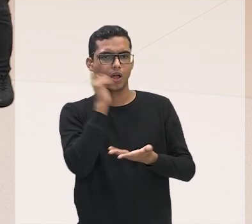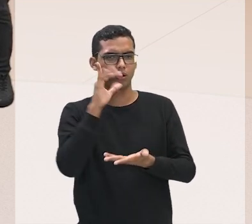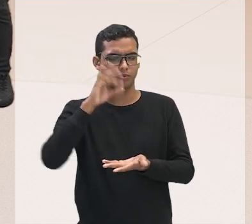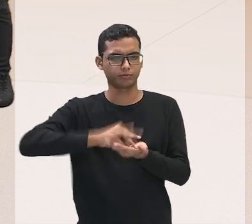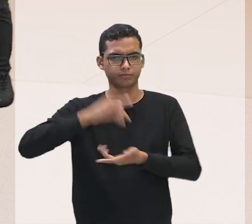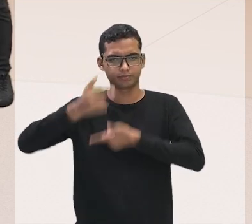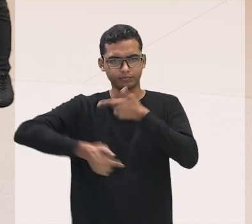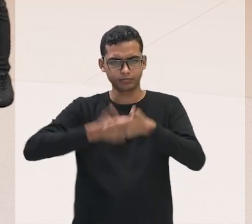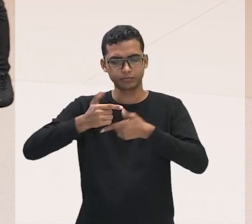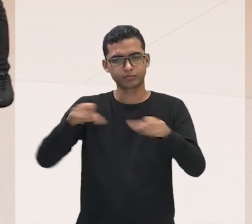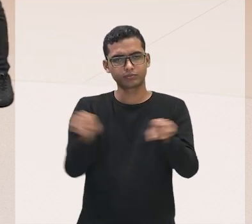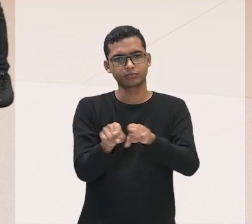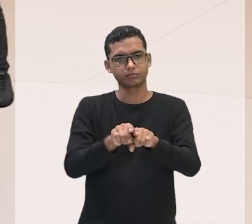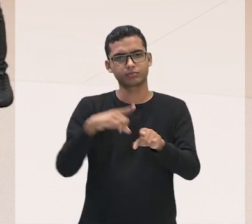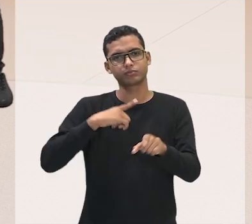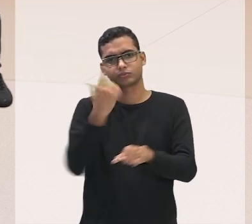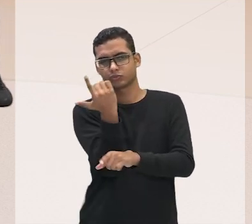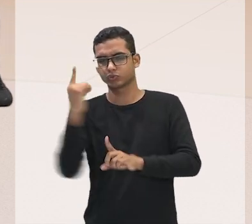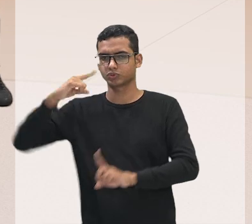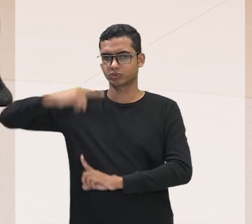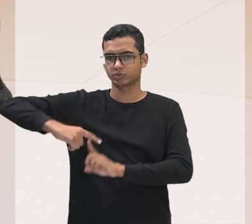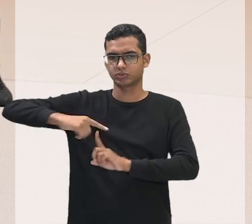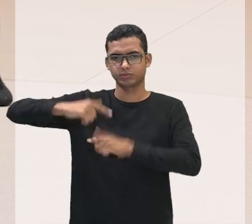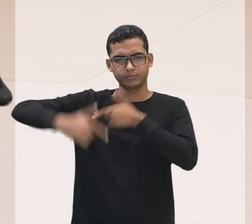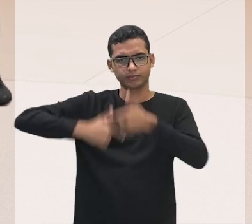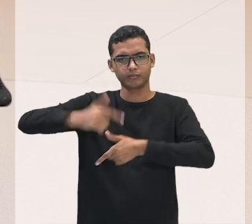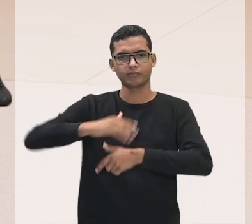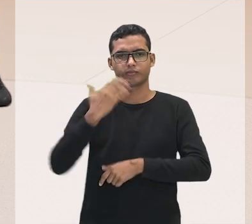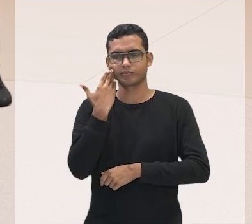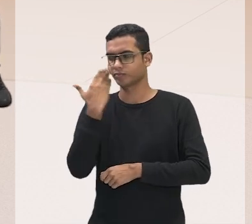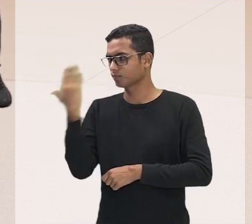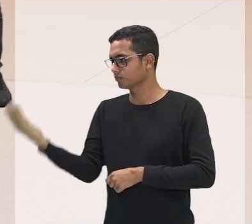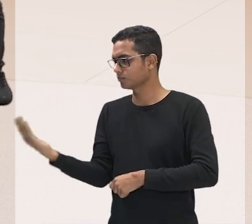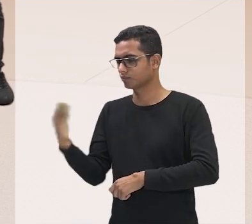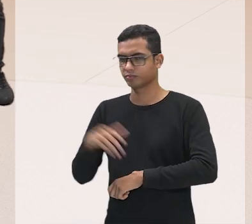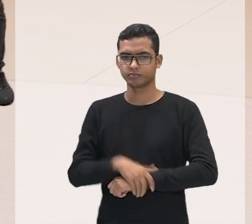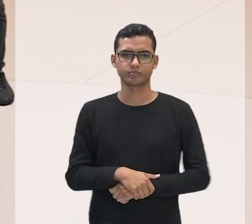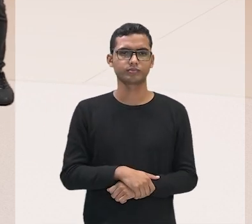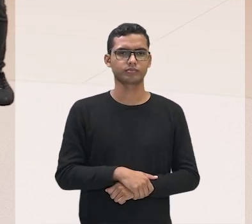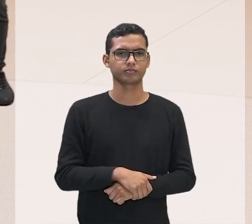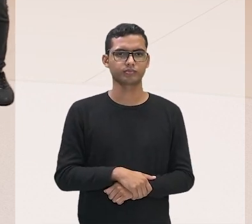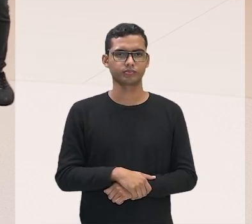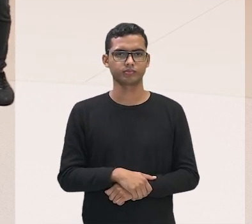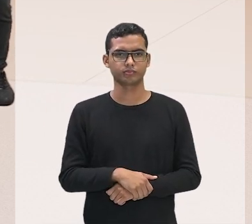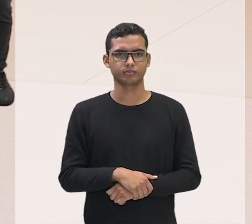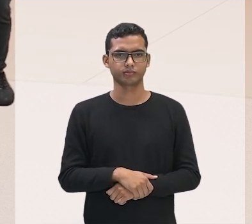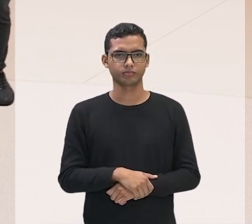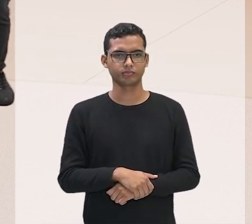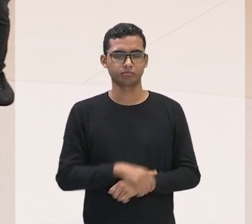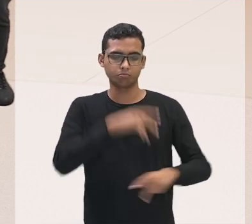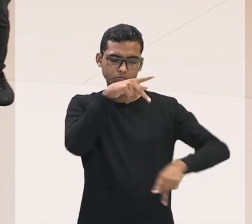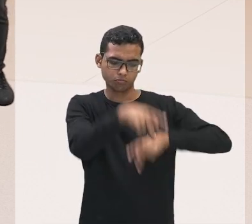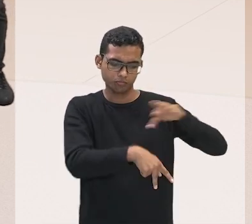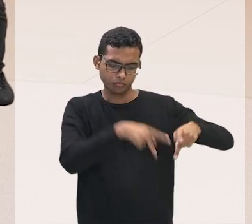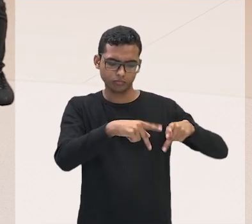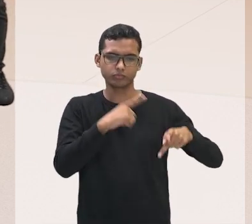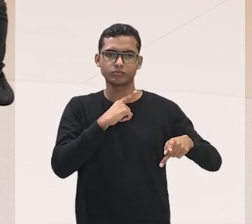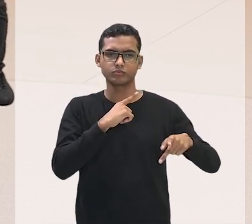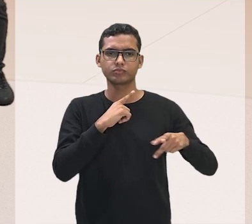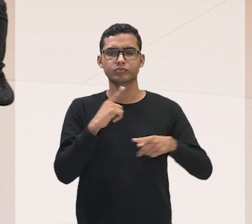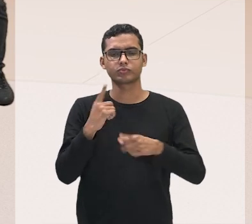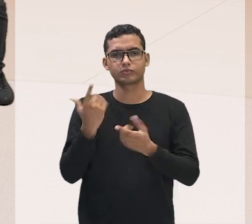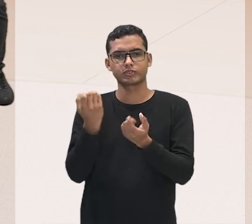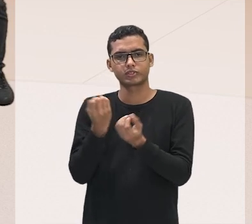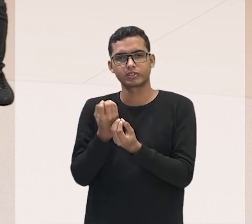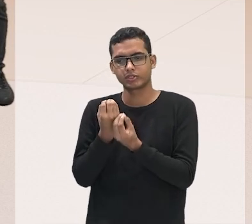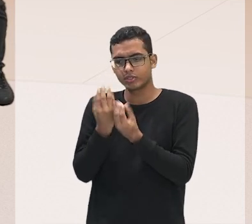também de trabalho aí no território brasileiro, aquele ali, que a gente vai ver agora aí, que é a população que é a empregadora. São pessoas que empregam